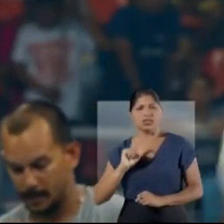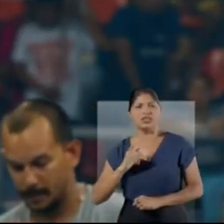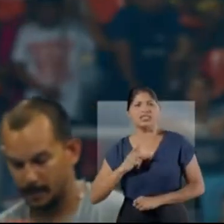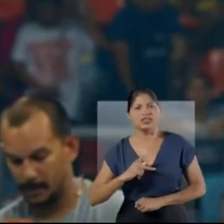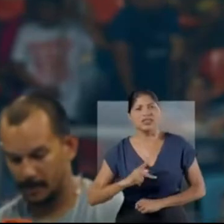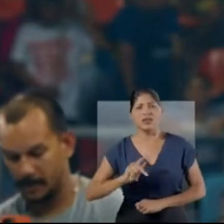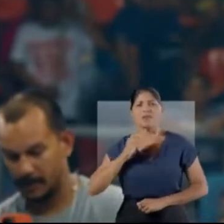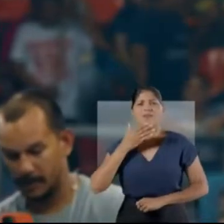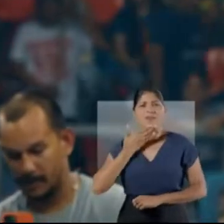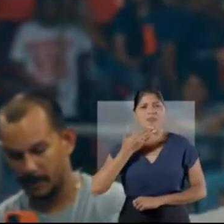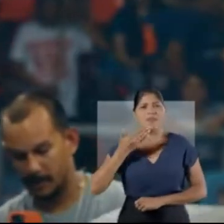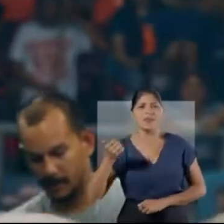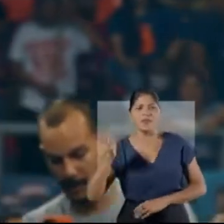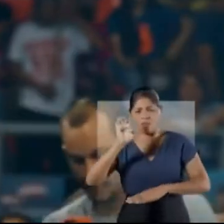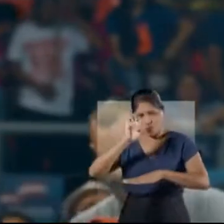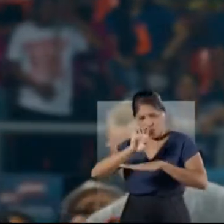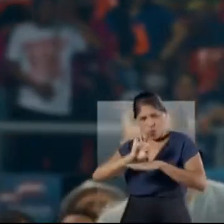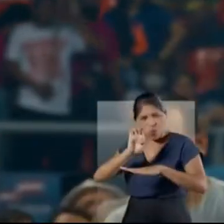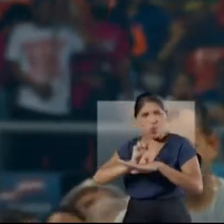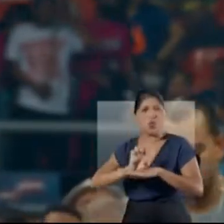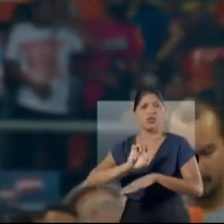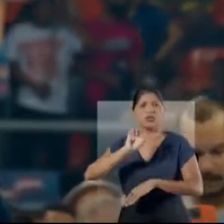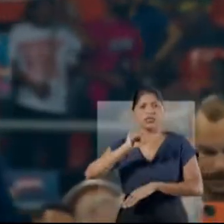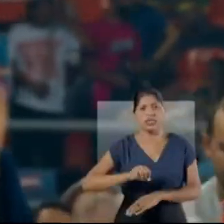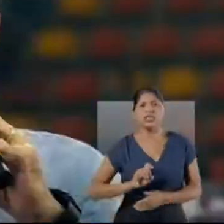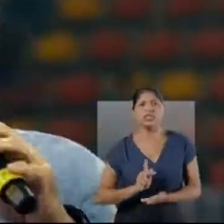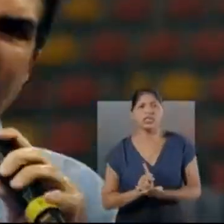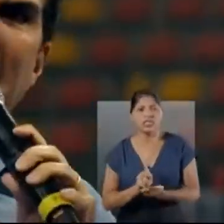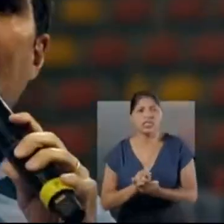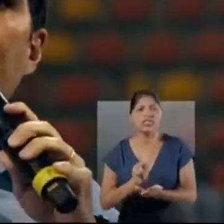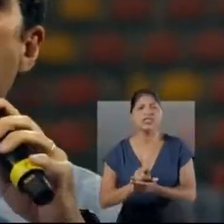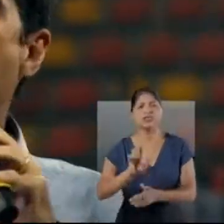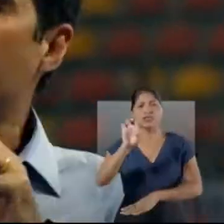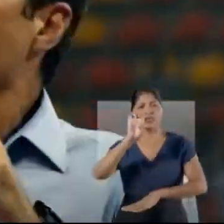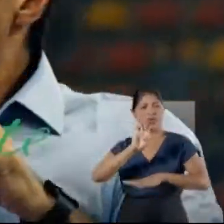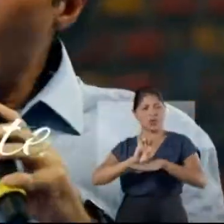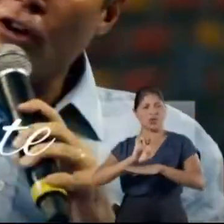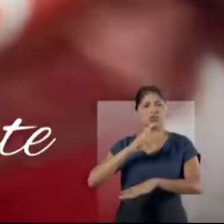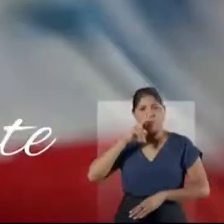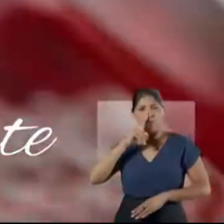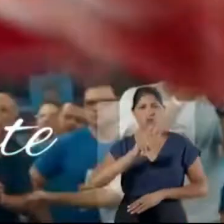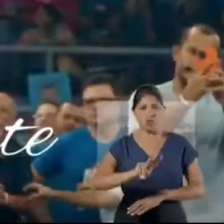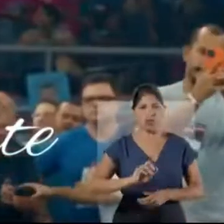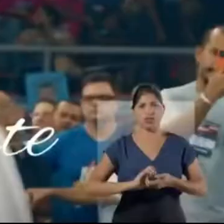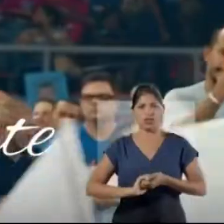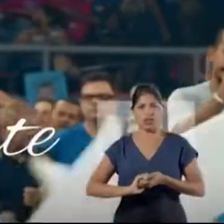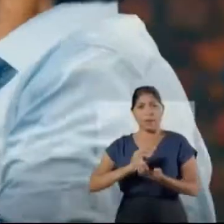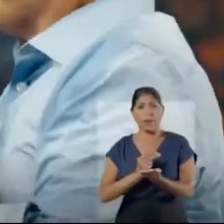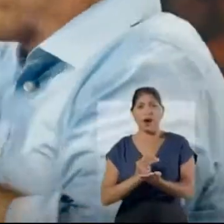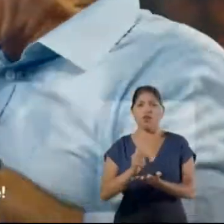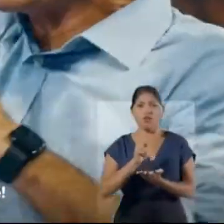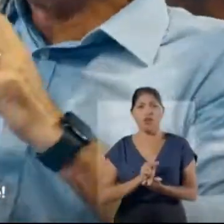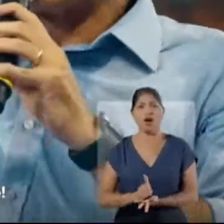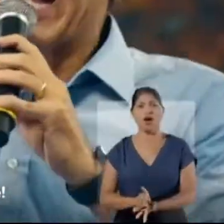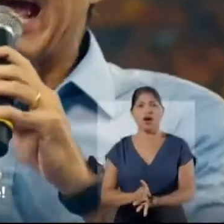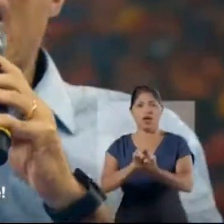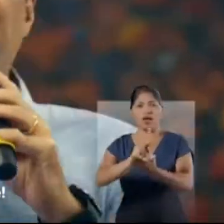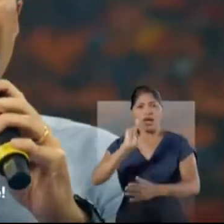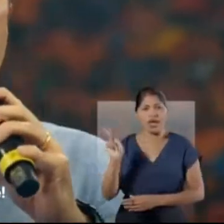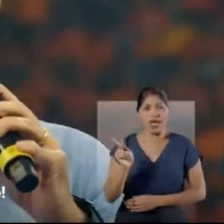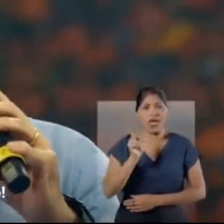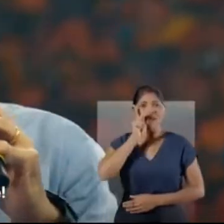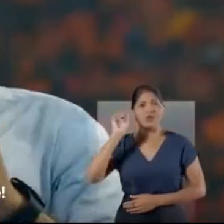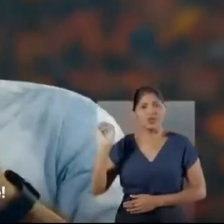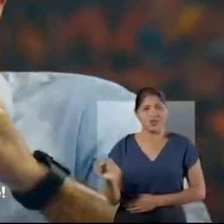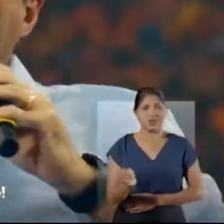ser cada vez um Estado melhor. Cada vez um Estado mais forte. Para seguir